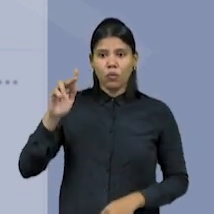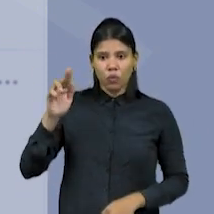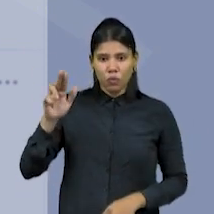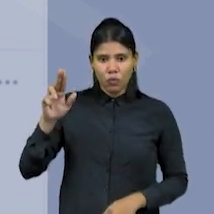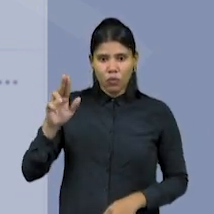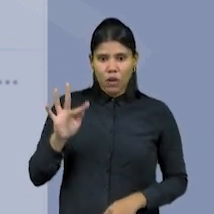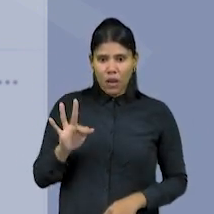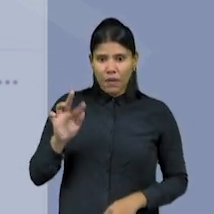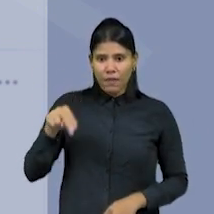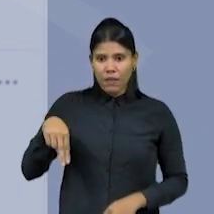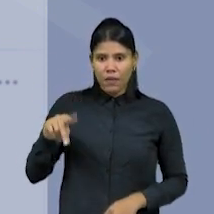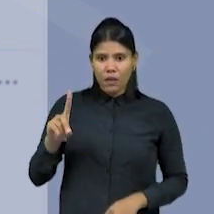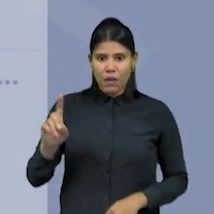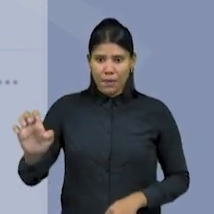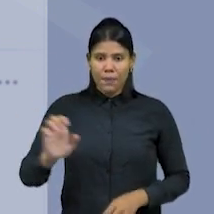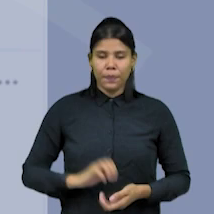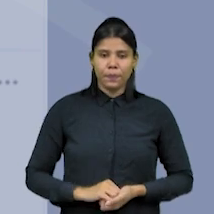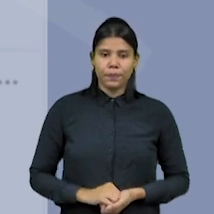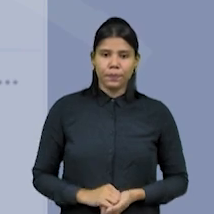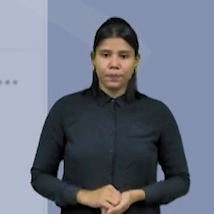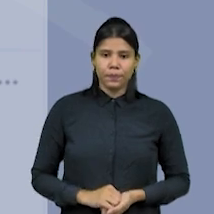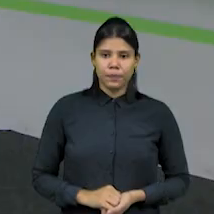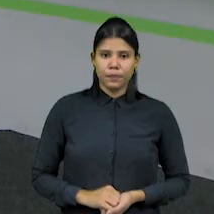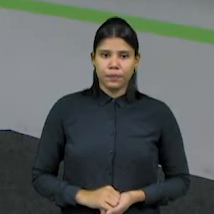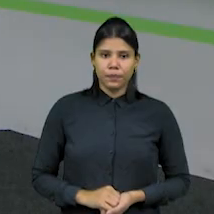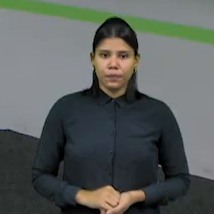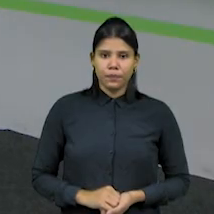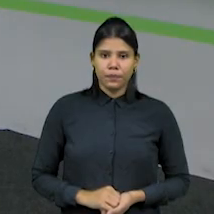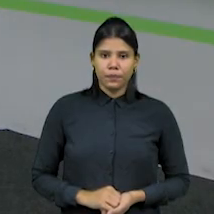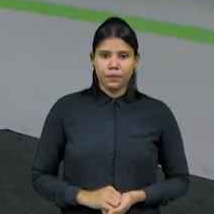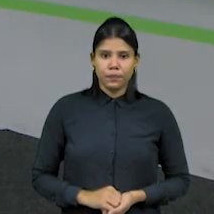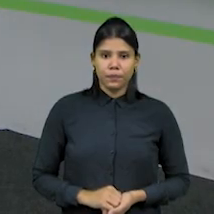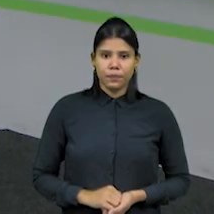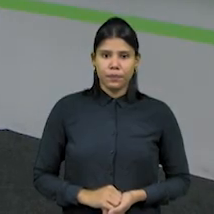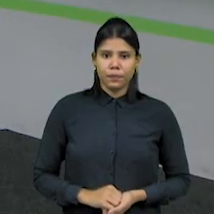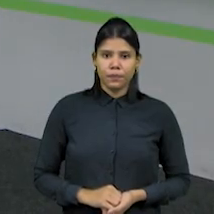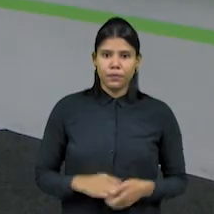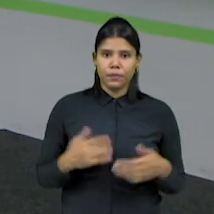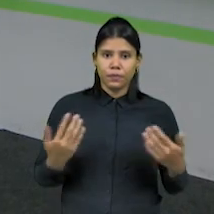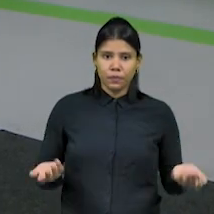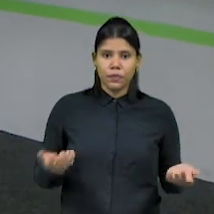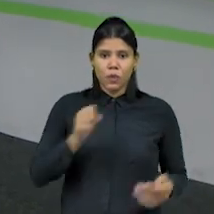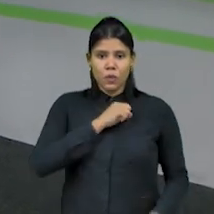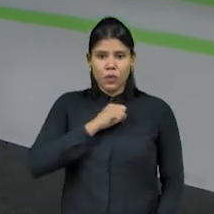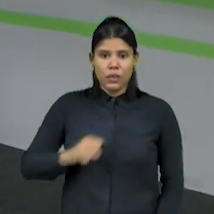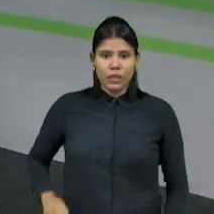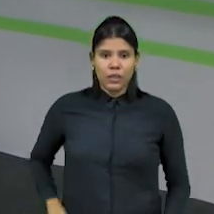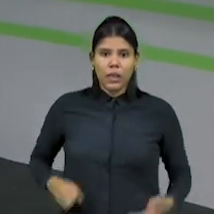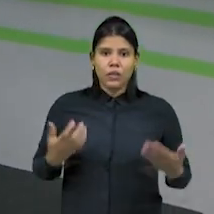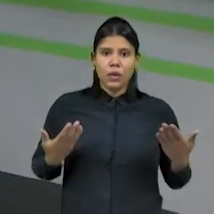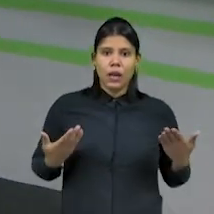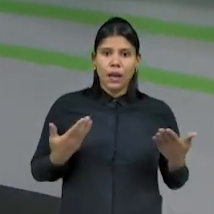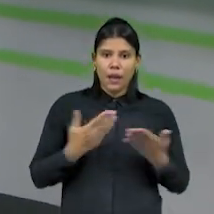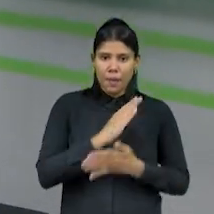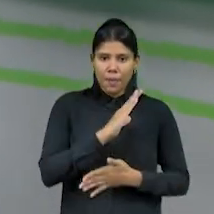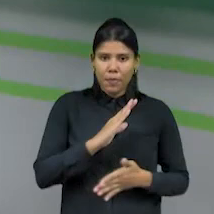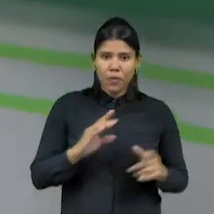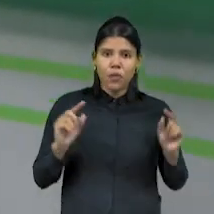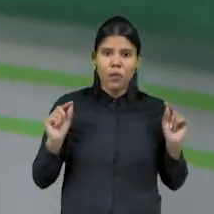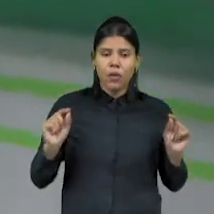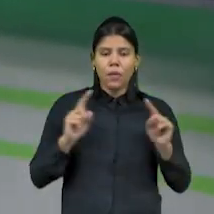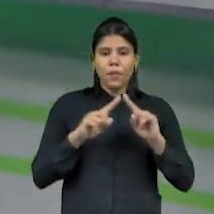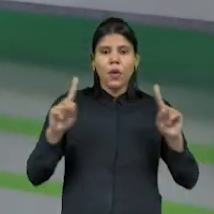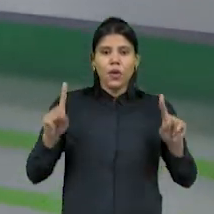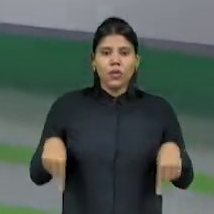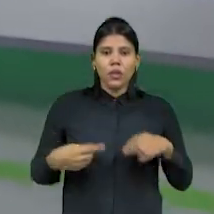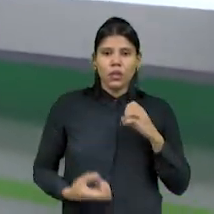FNDE. Fecha aspas. O Senado Federal aprovou por unanimidade um projeto que cria